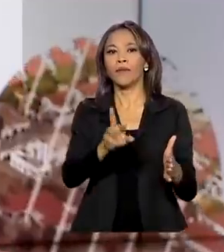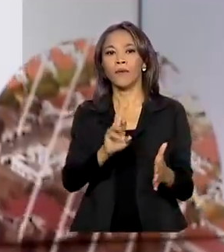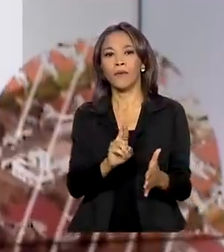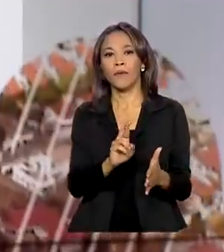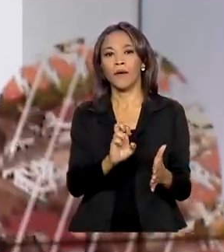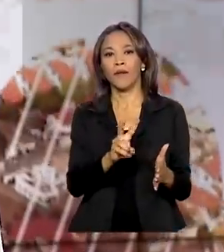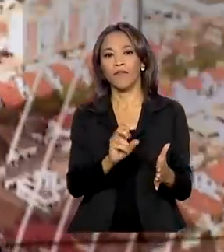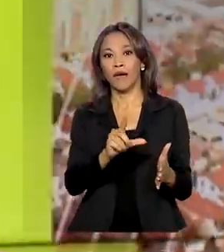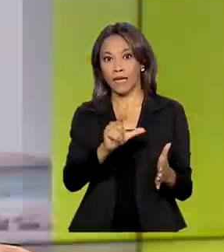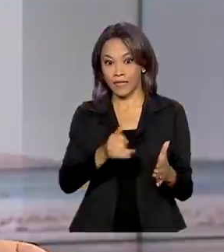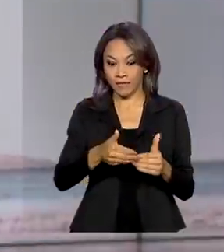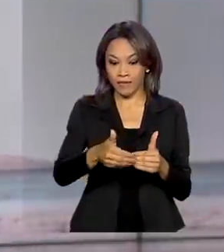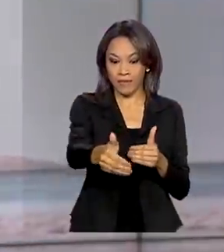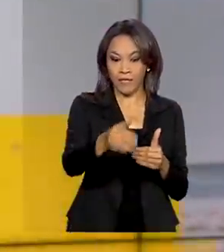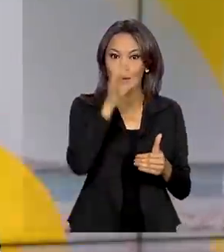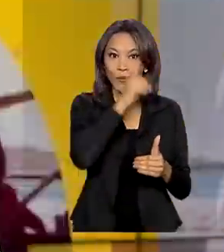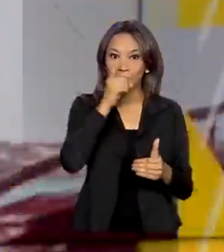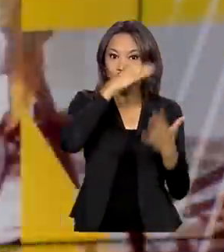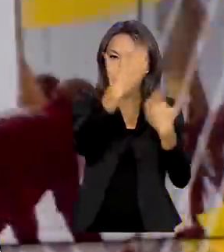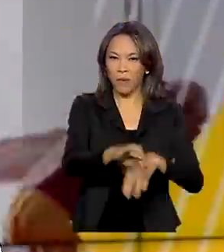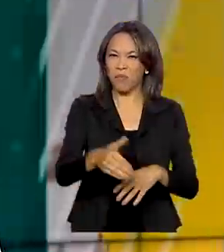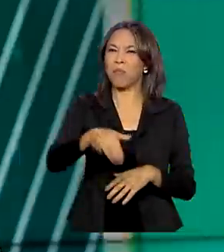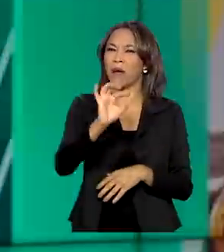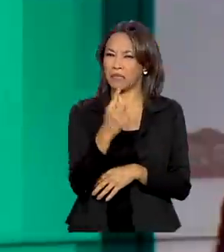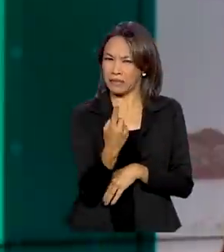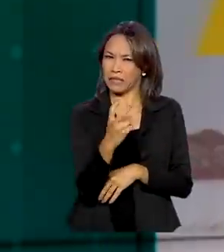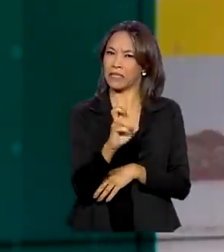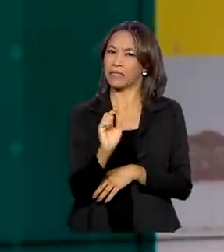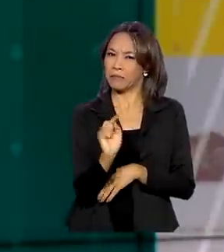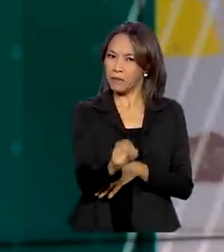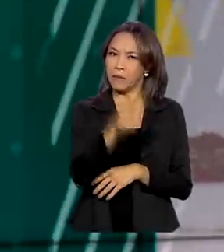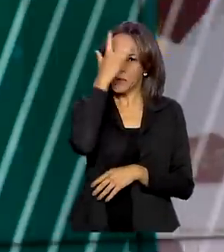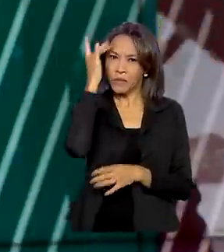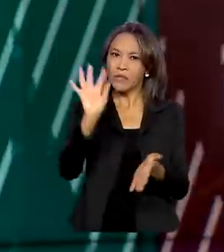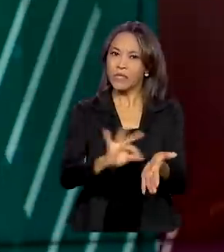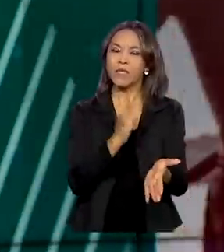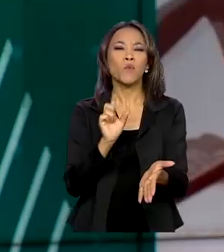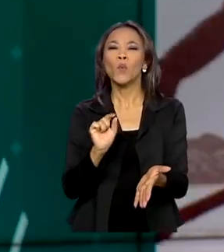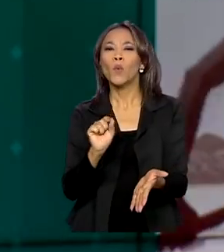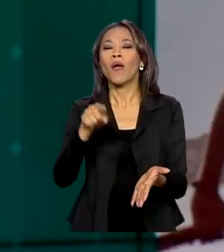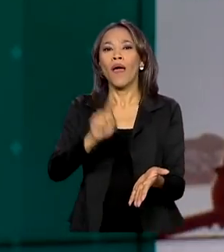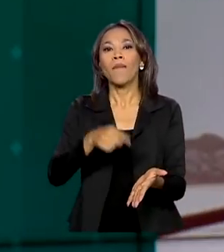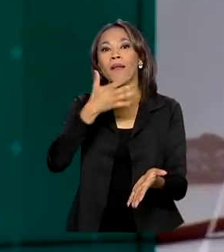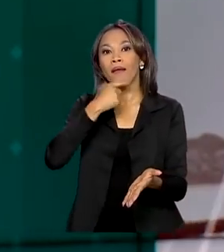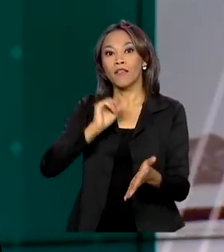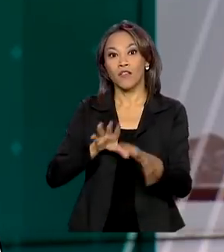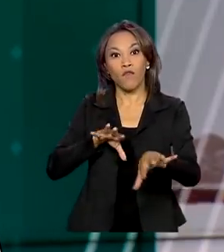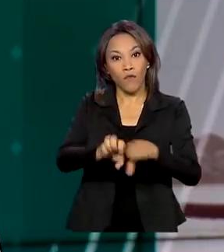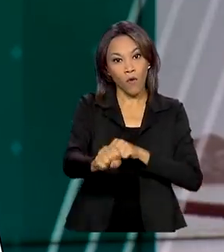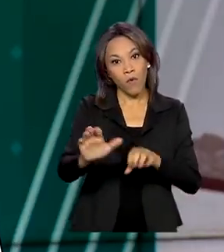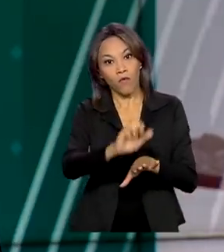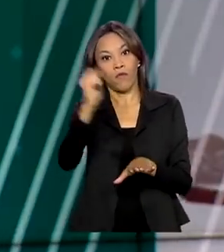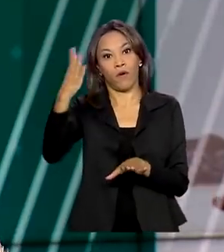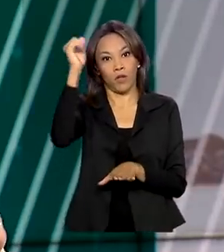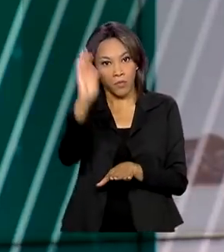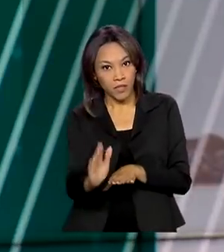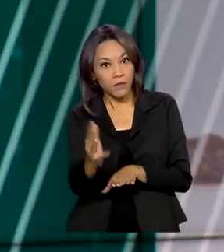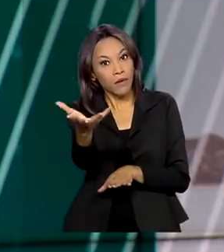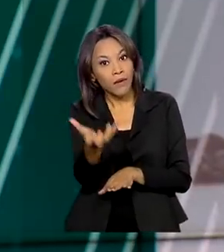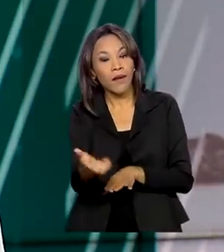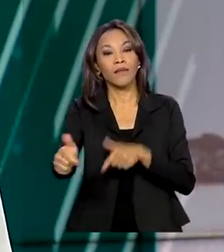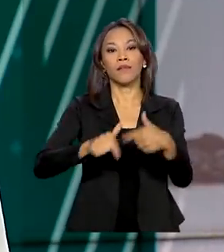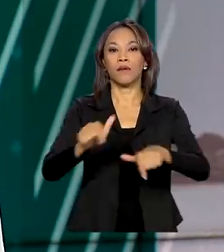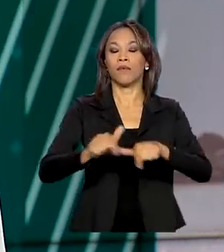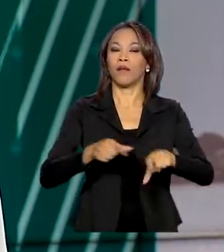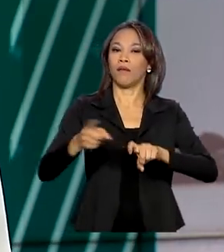neste domingo. Foram mais de 15 mil inscritos. O exame é obrigatório para quem se formou em países estrangeiros e quer exercer